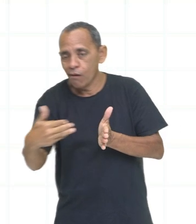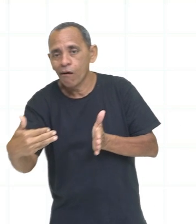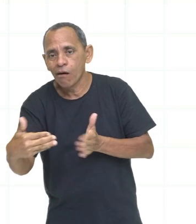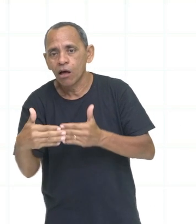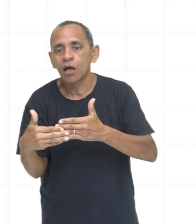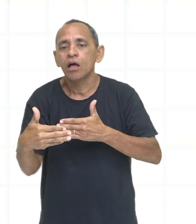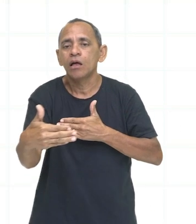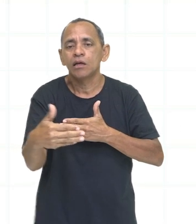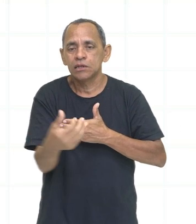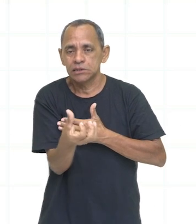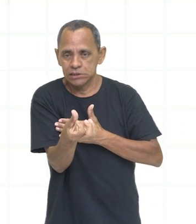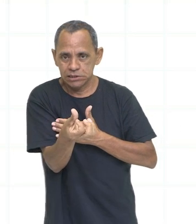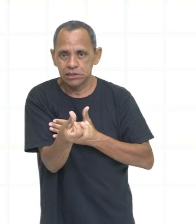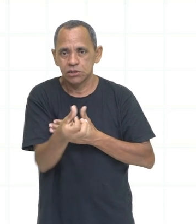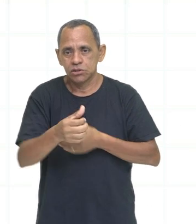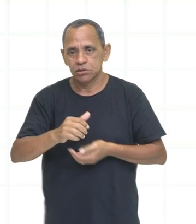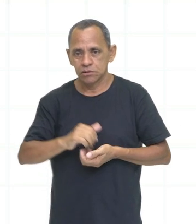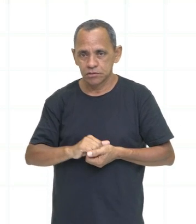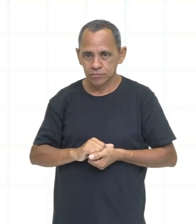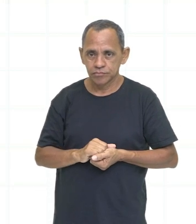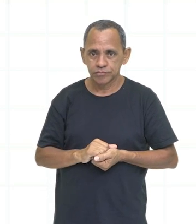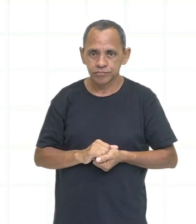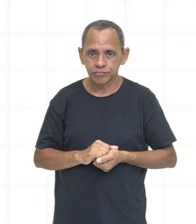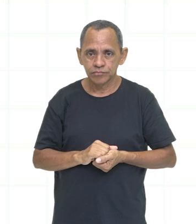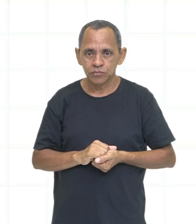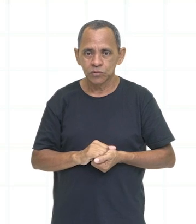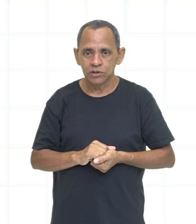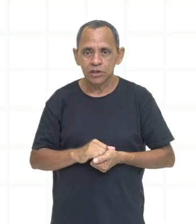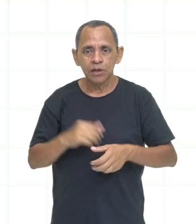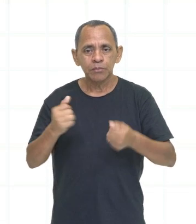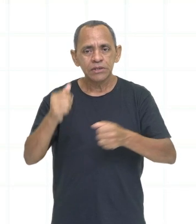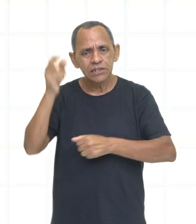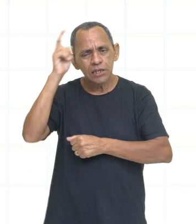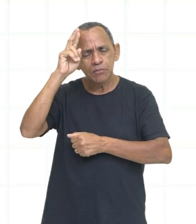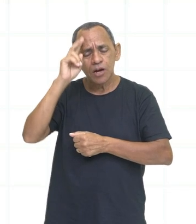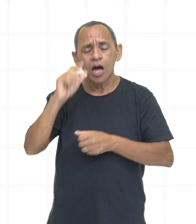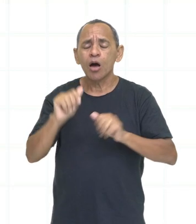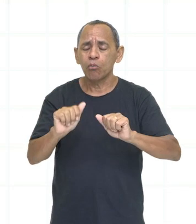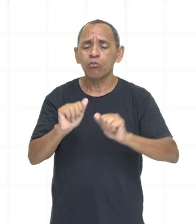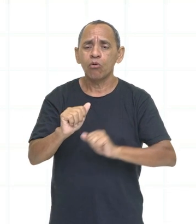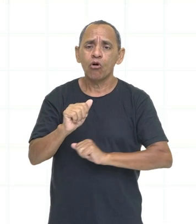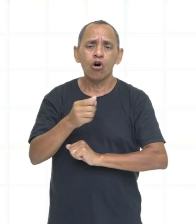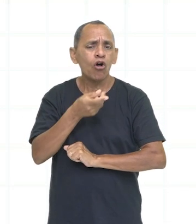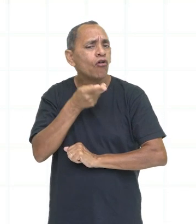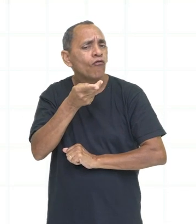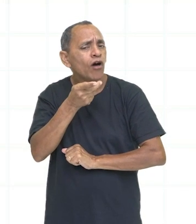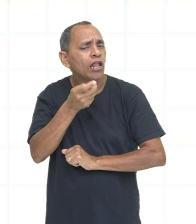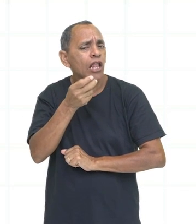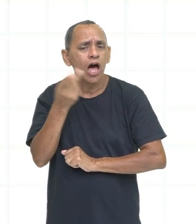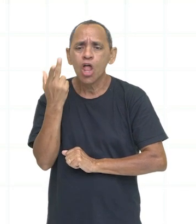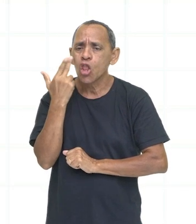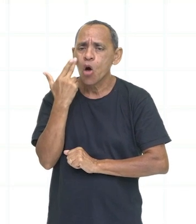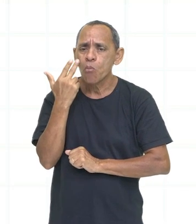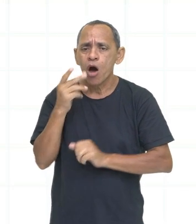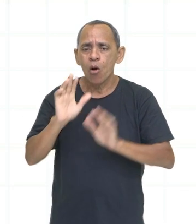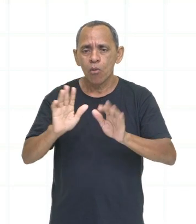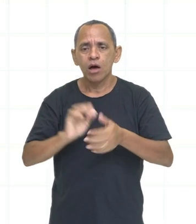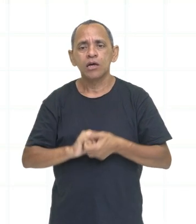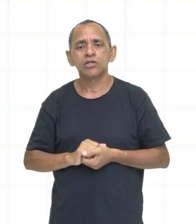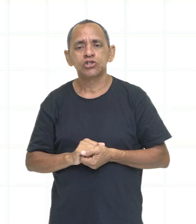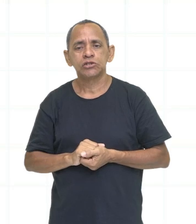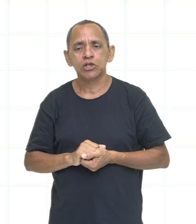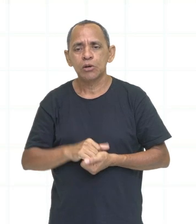falar o horário em língua inglesa. Para não errar, a gente, se não lembrarem na hora, falem normalmente. O horário, primeiro a hora, depois os minutos.